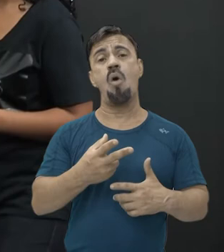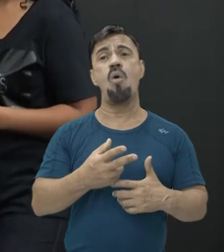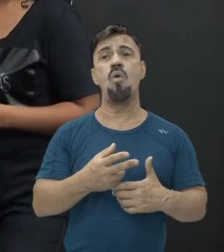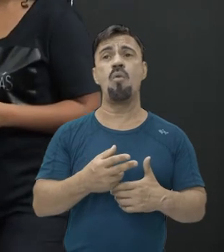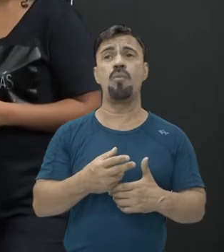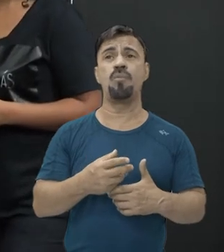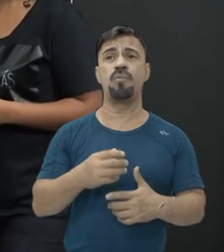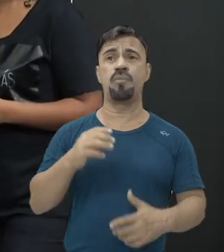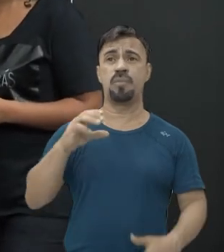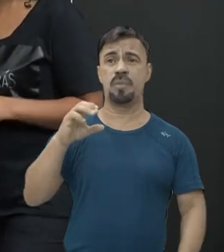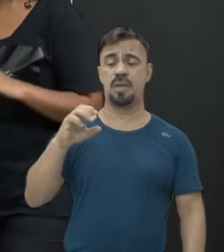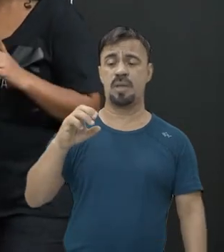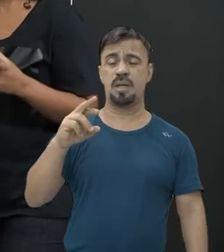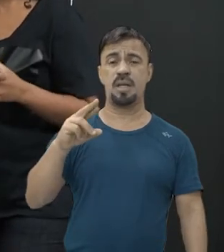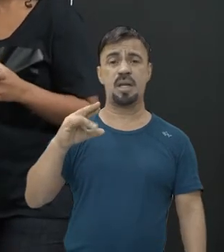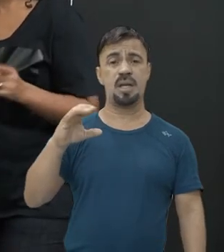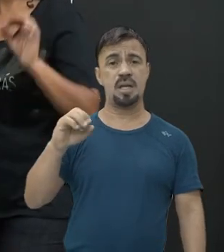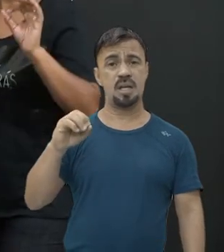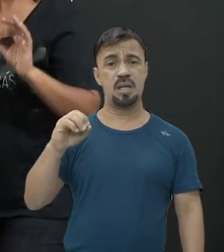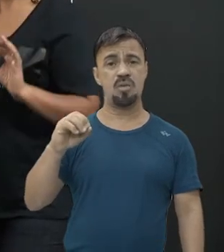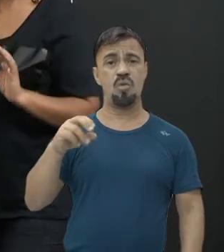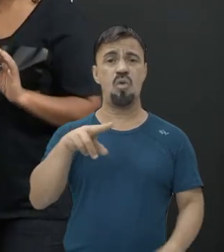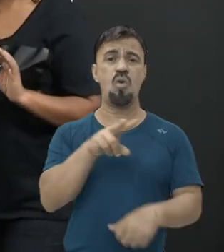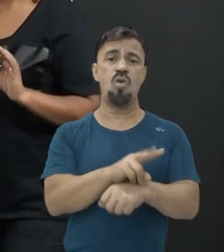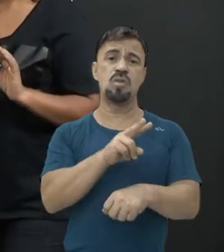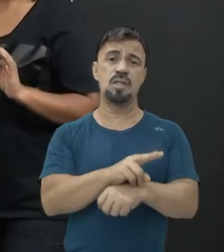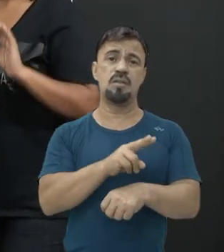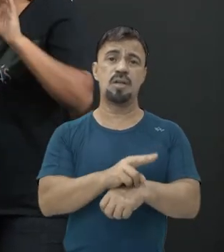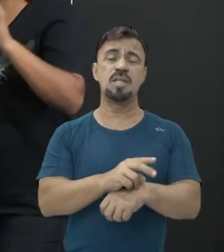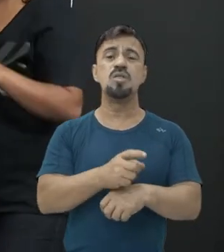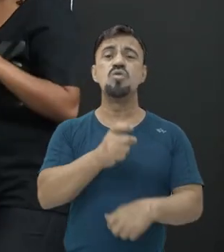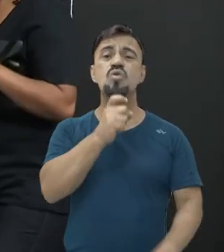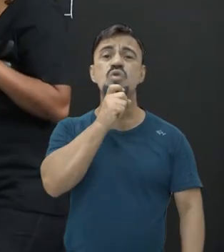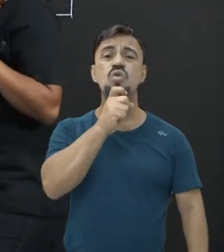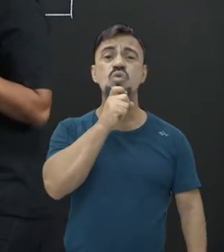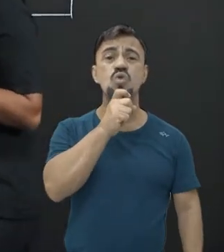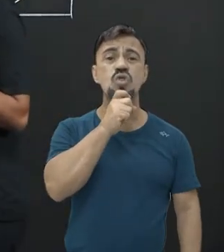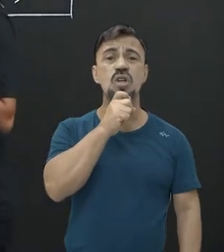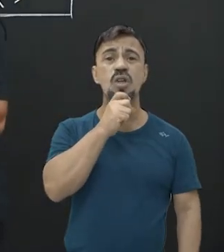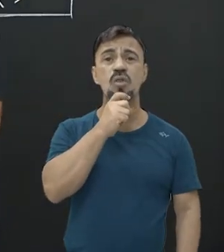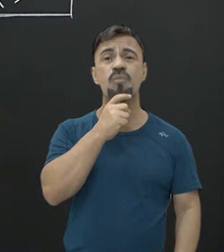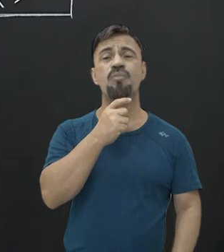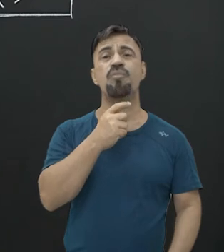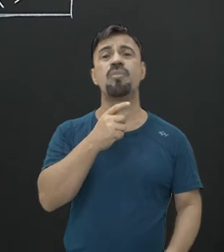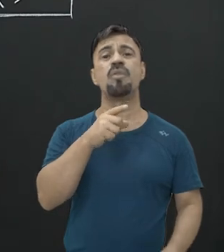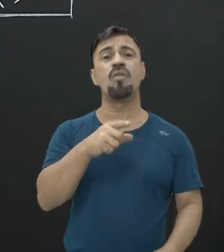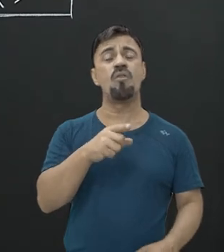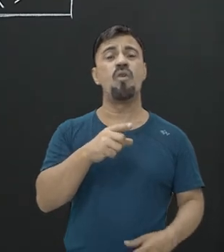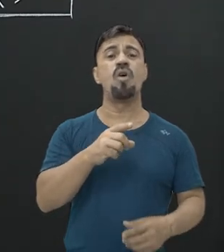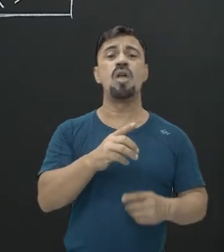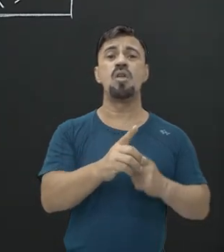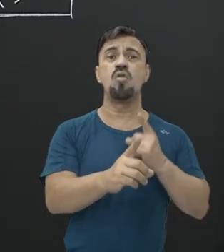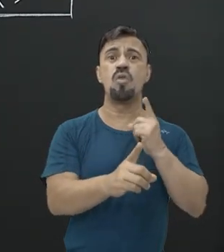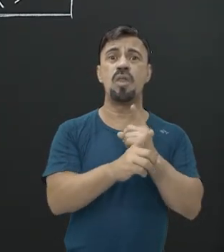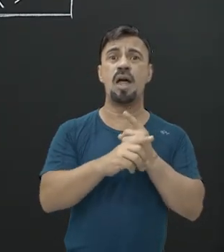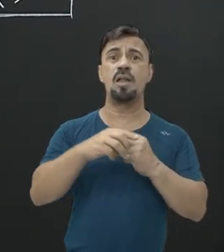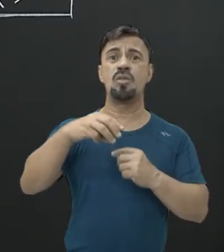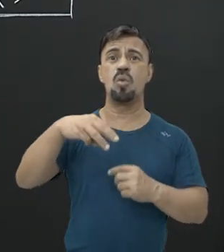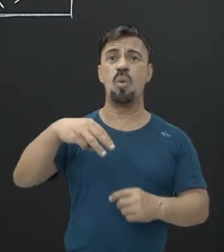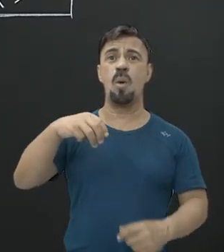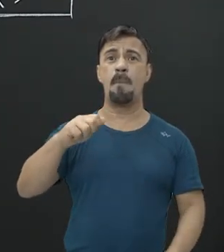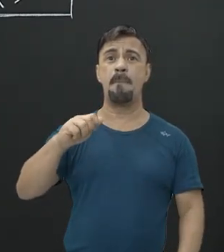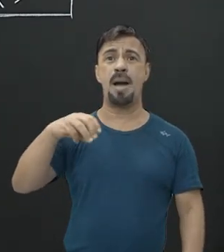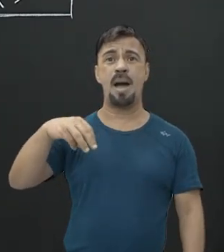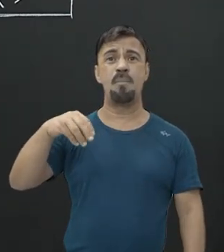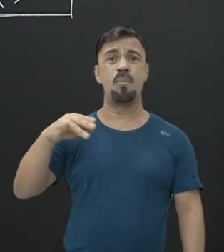crioconservação ou criopreservação no gelo. Foi encontrado um mamute de 39 mil anos,